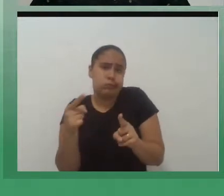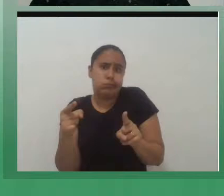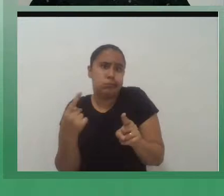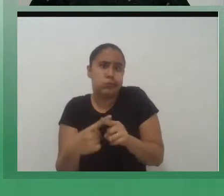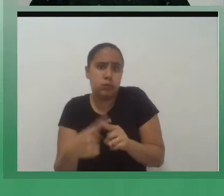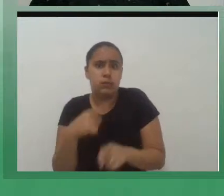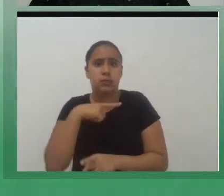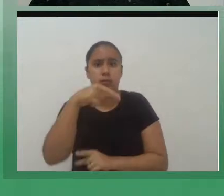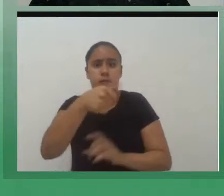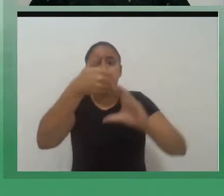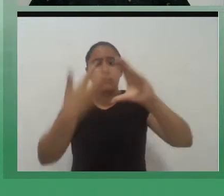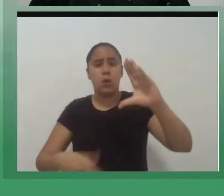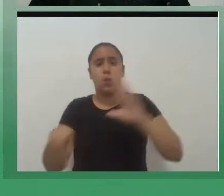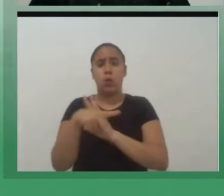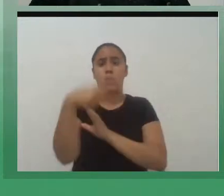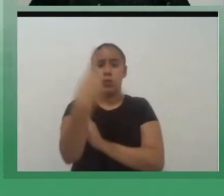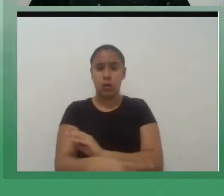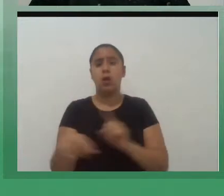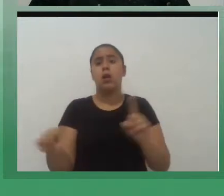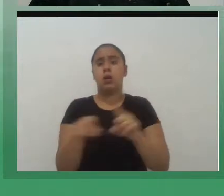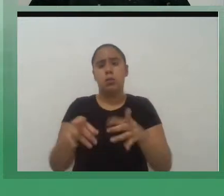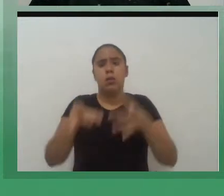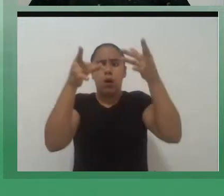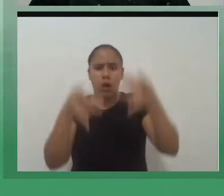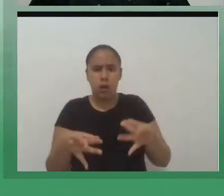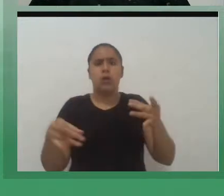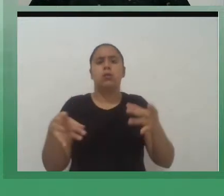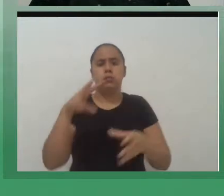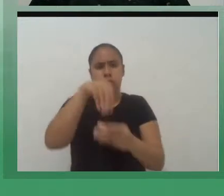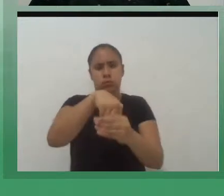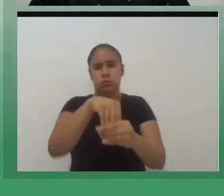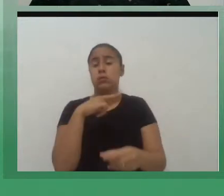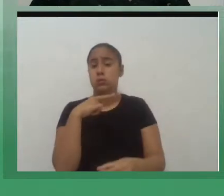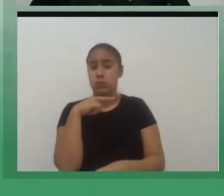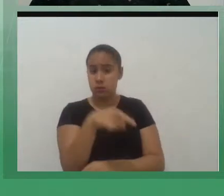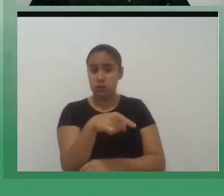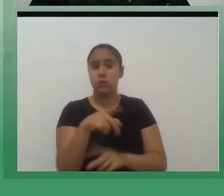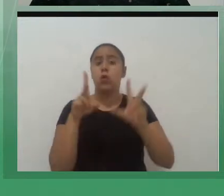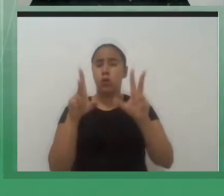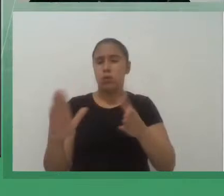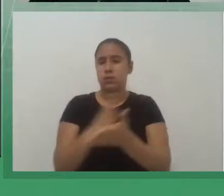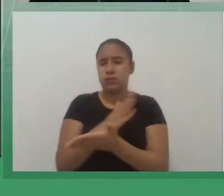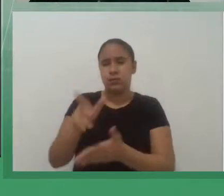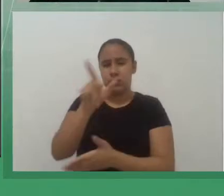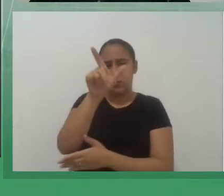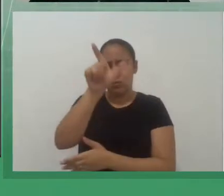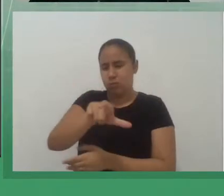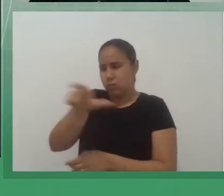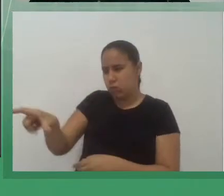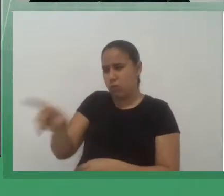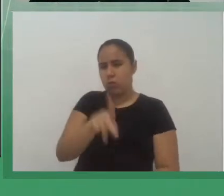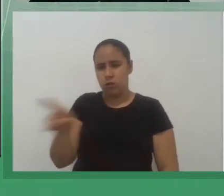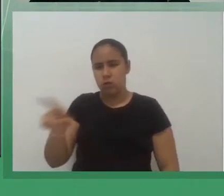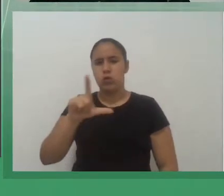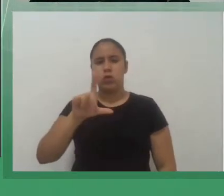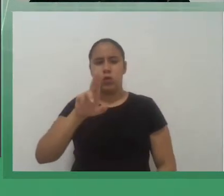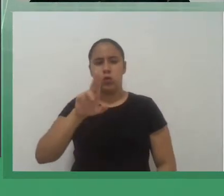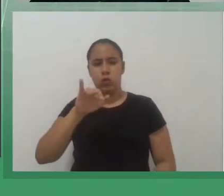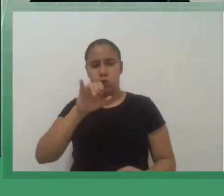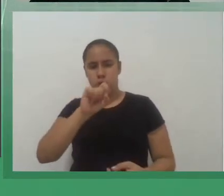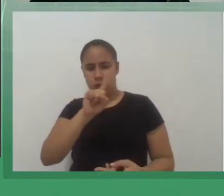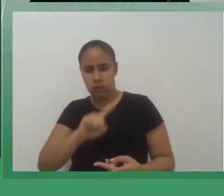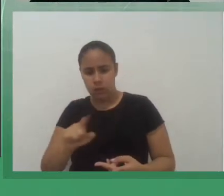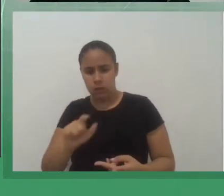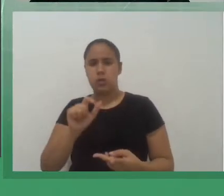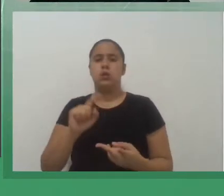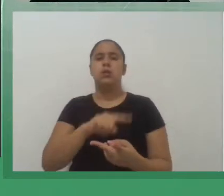específicas, conforme peconizam aí os professores Luiz Antônio Marcuse, que é